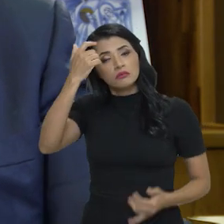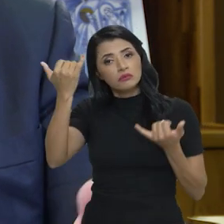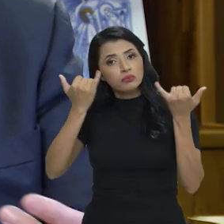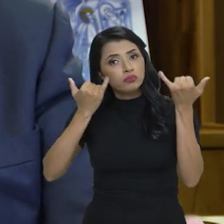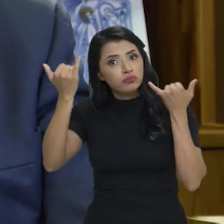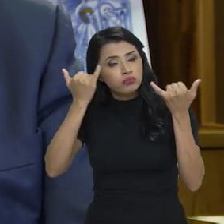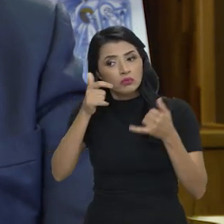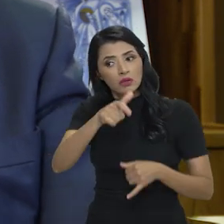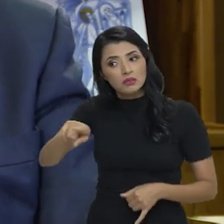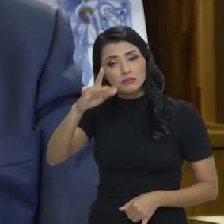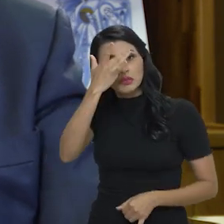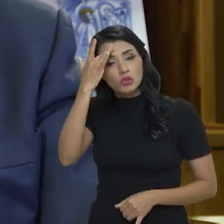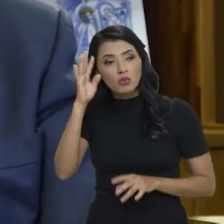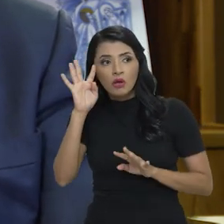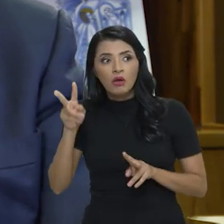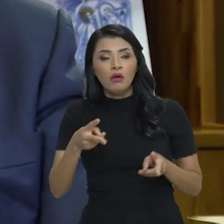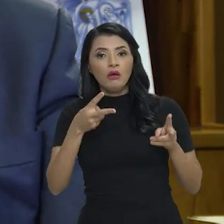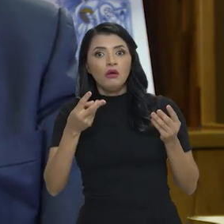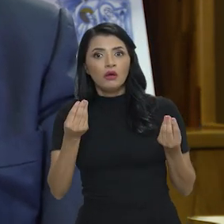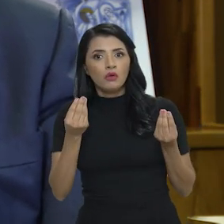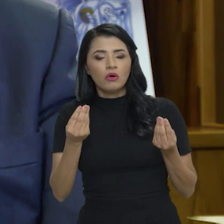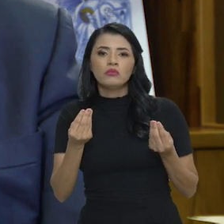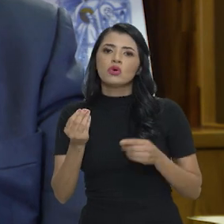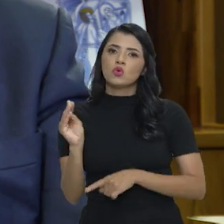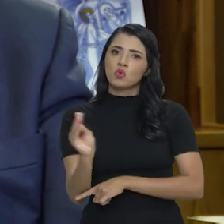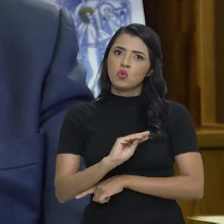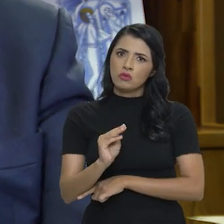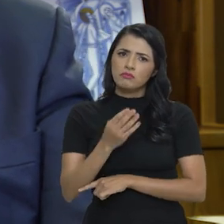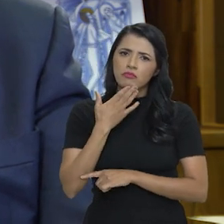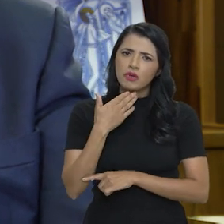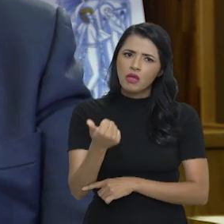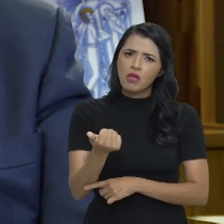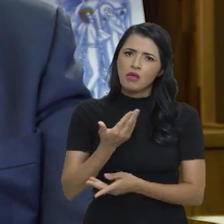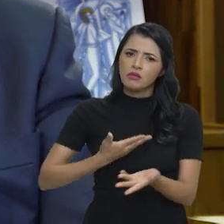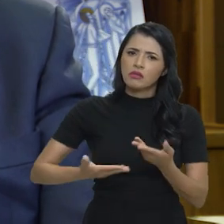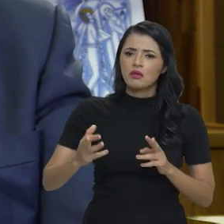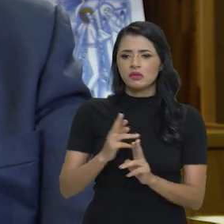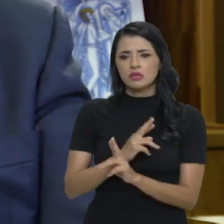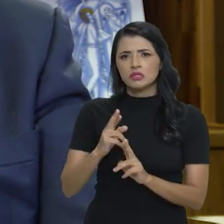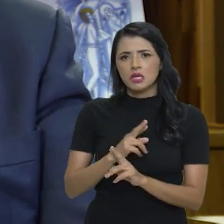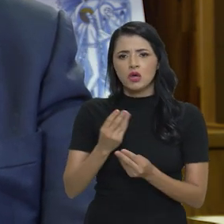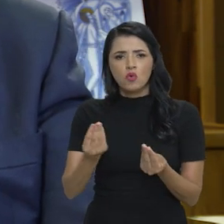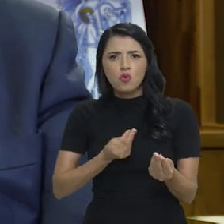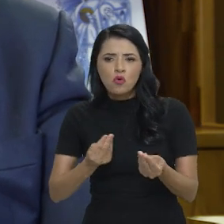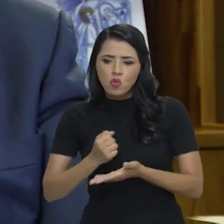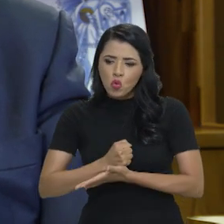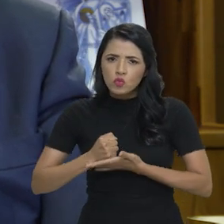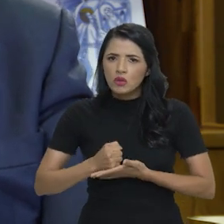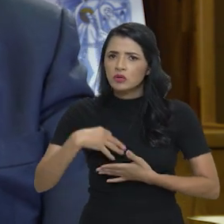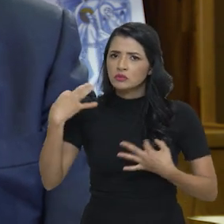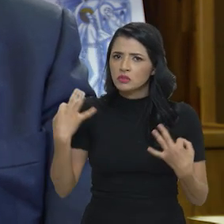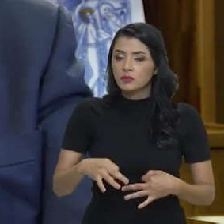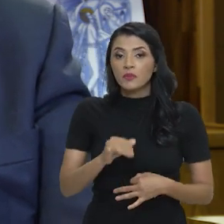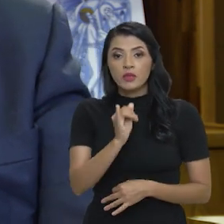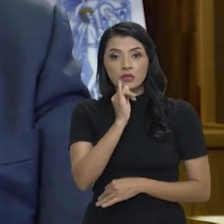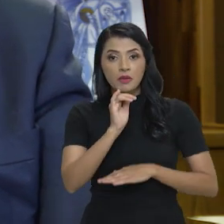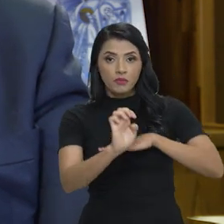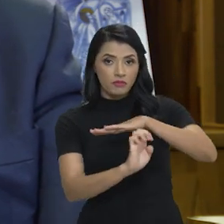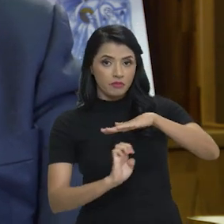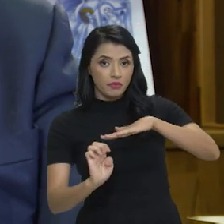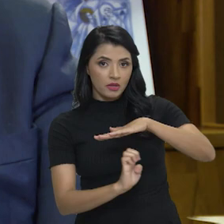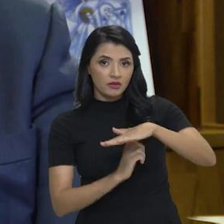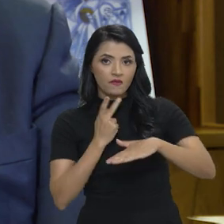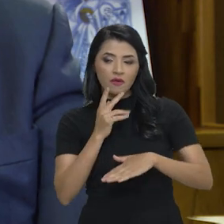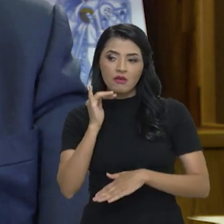da conscientização das pessoas, cuidar bem das relações, dos seus contratos. Uma empresa,